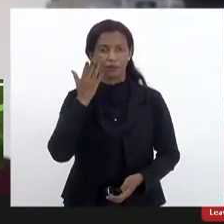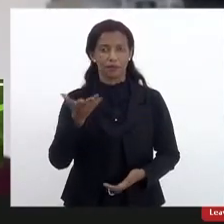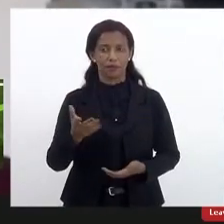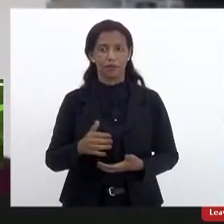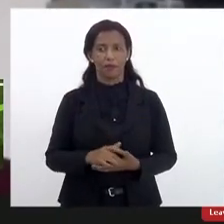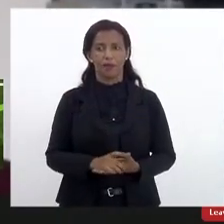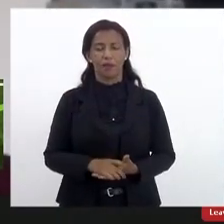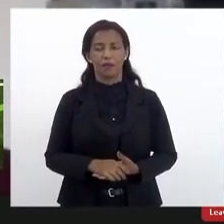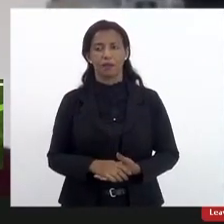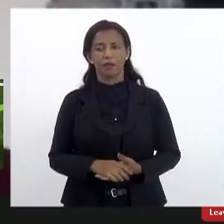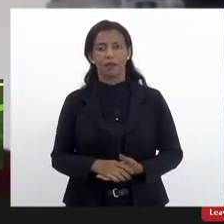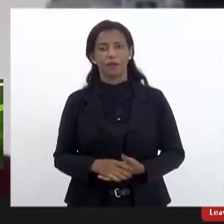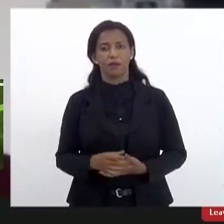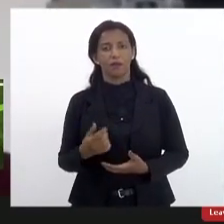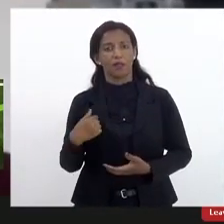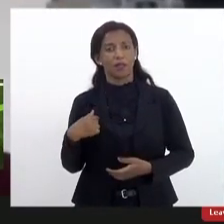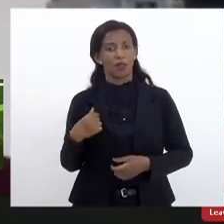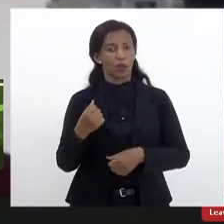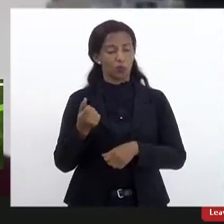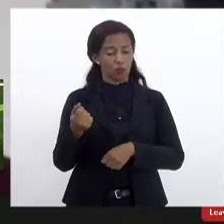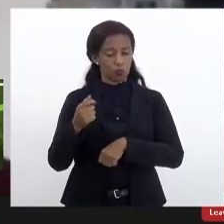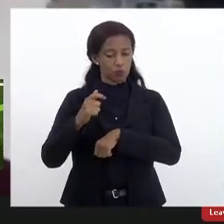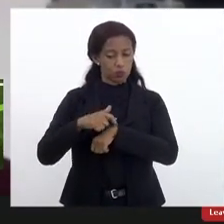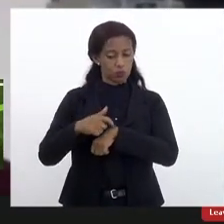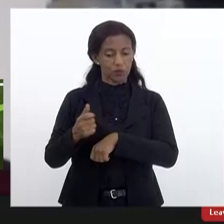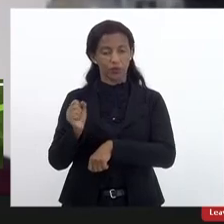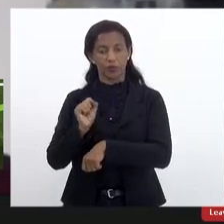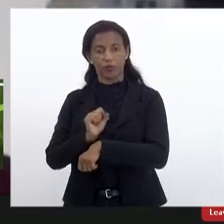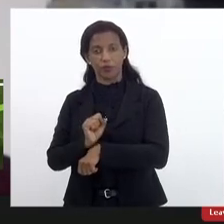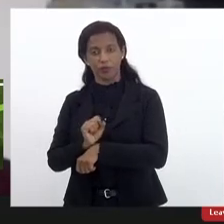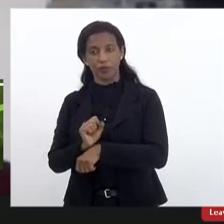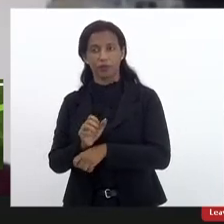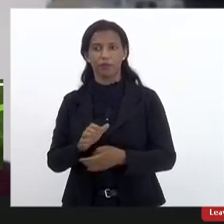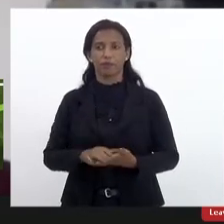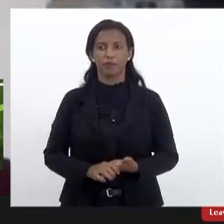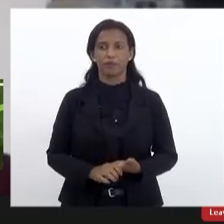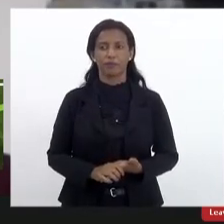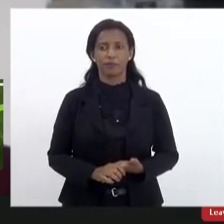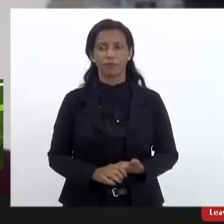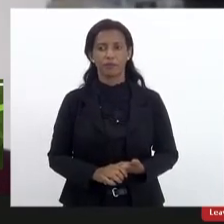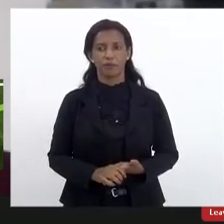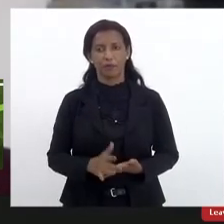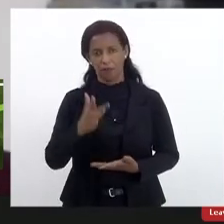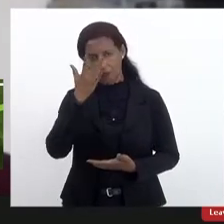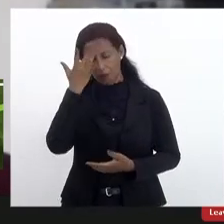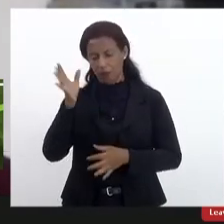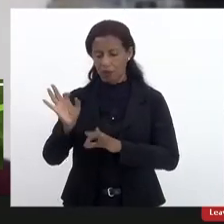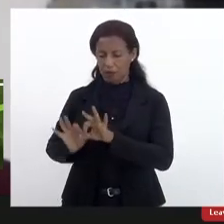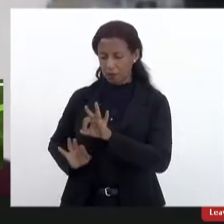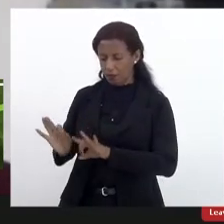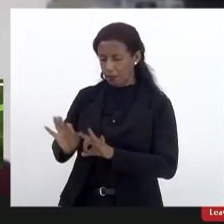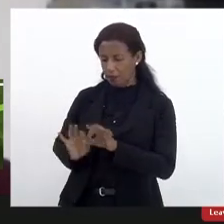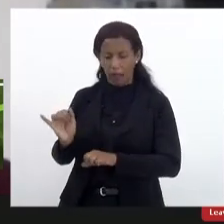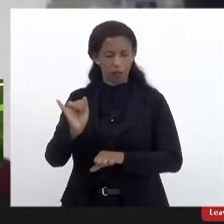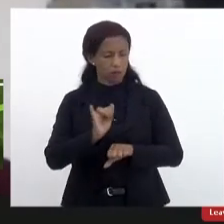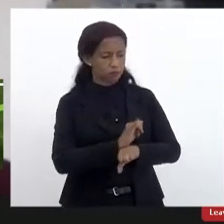é um momento esperado pelo conselho as pessoas se preparam e